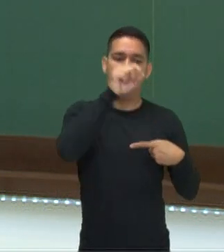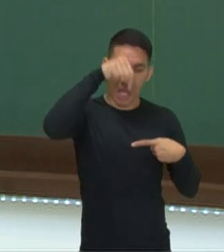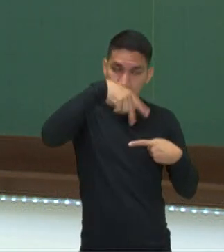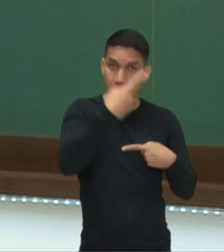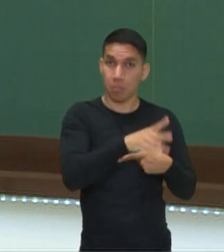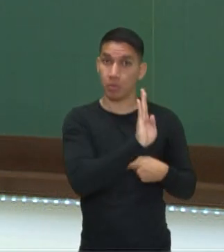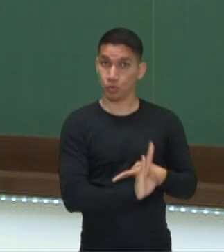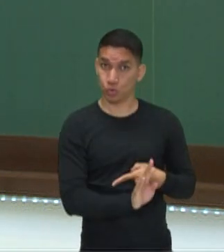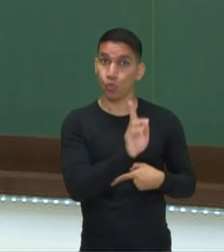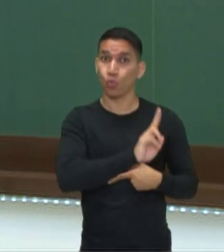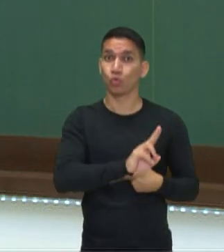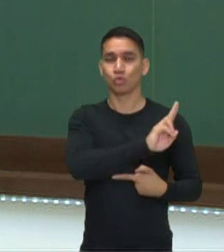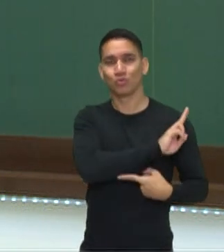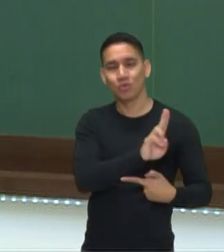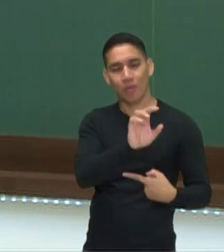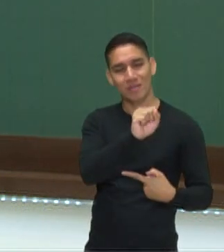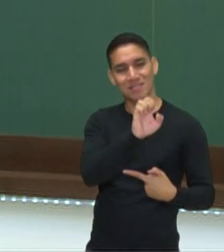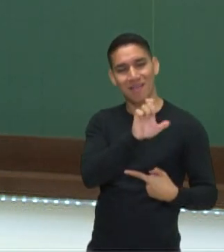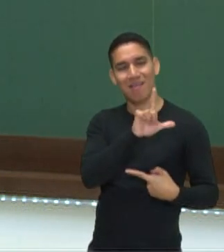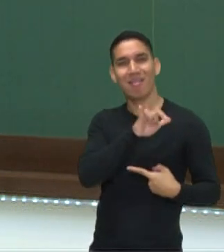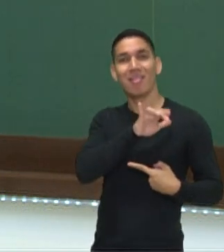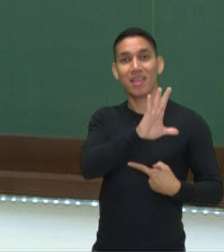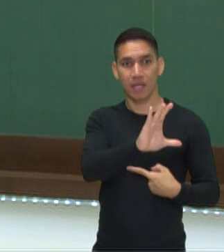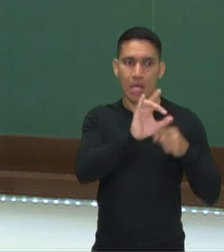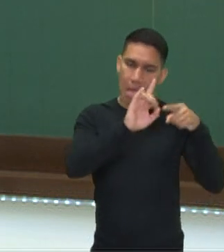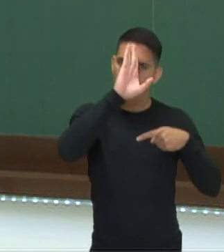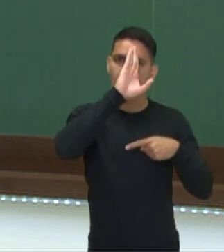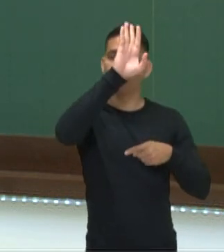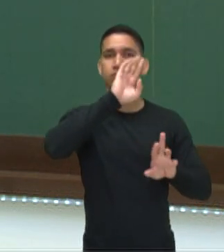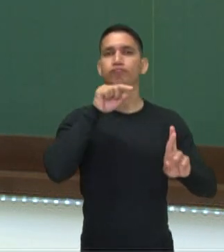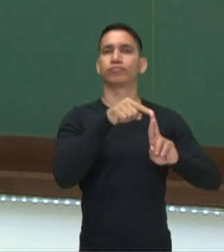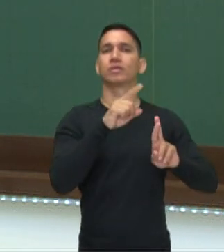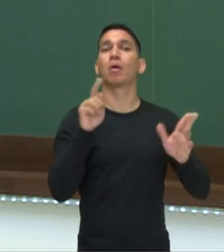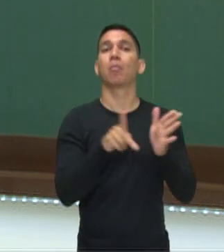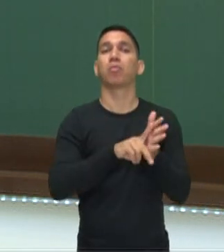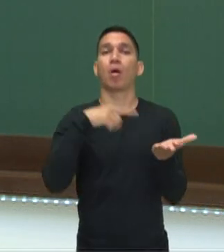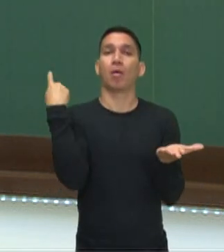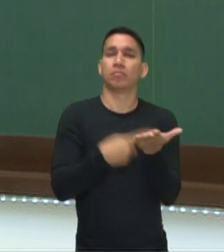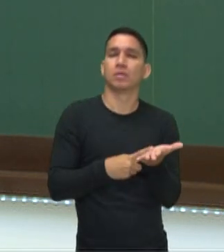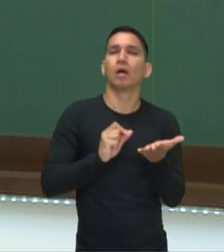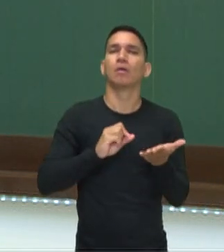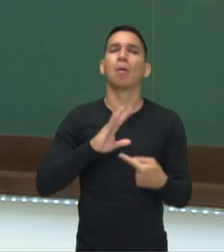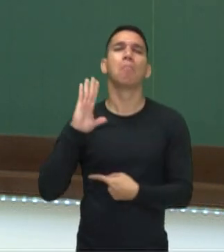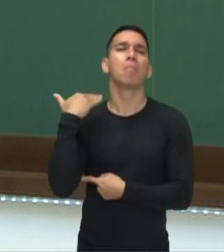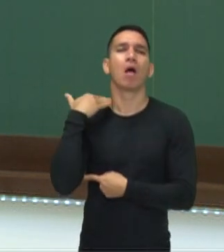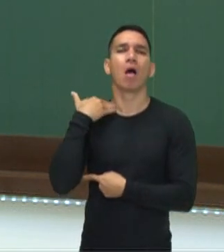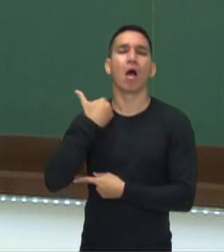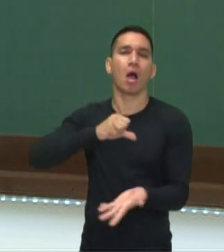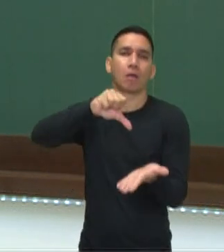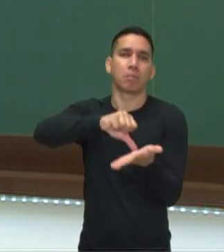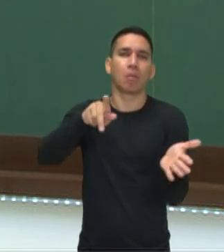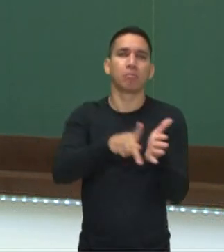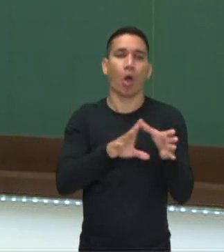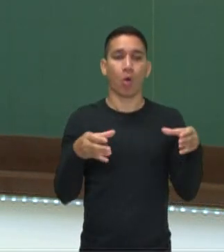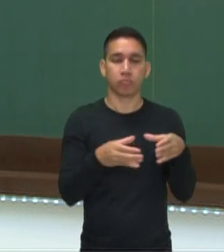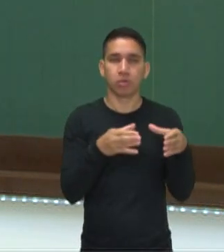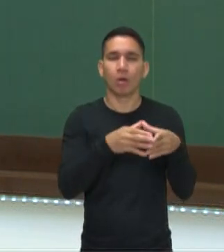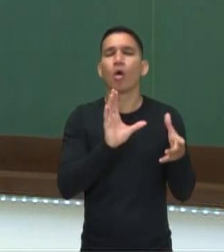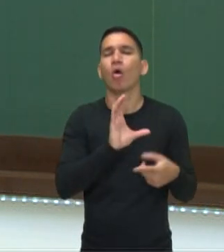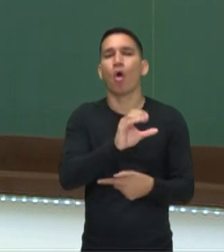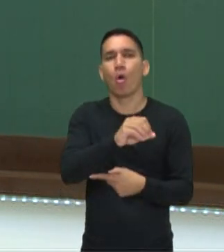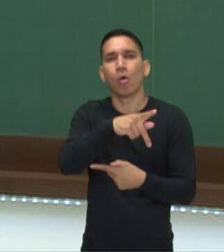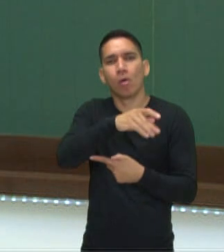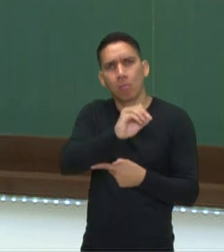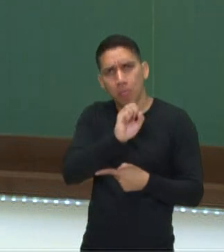taxa Selic, né? Que é uma taxa de referência que é determinado pelo Banco Central através do Copom, que todo mês